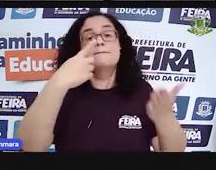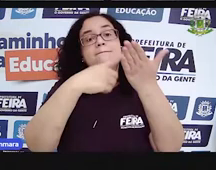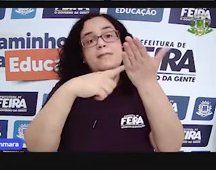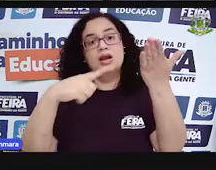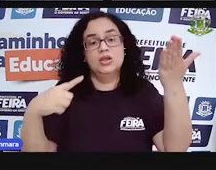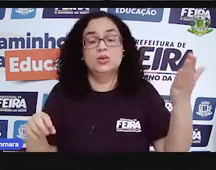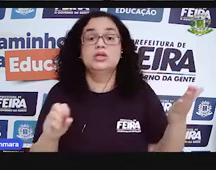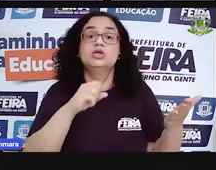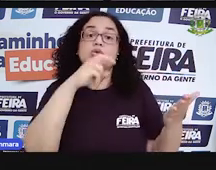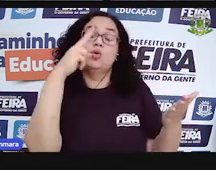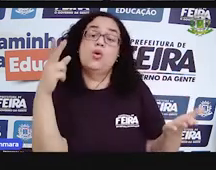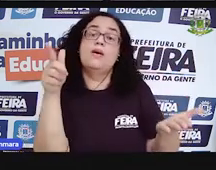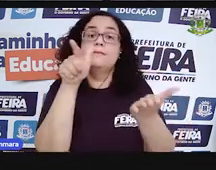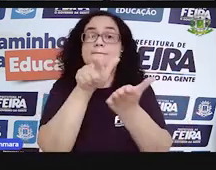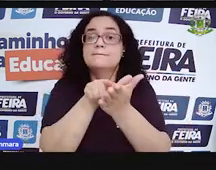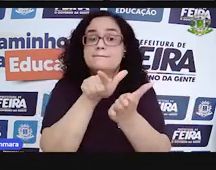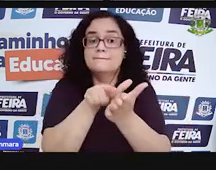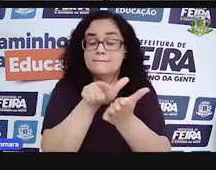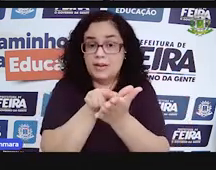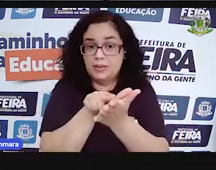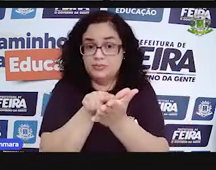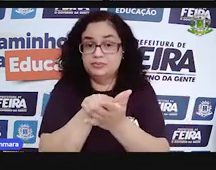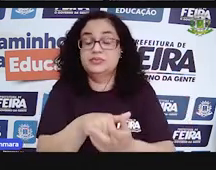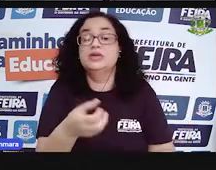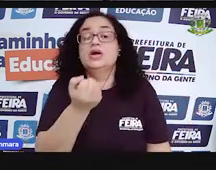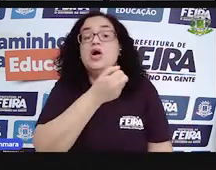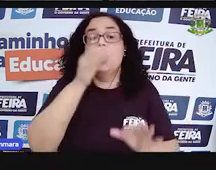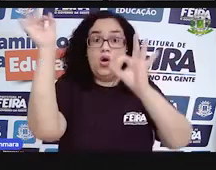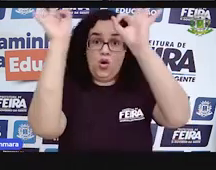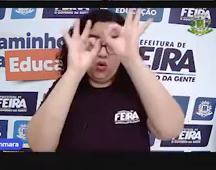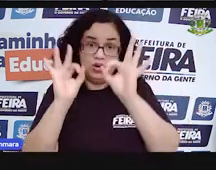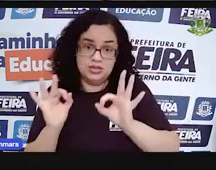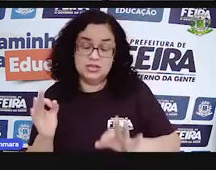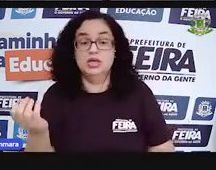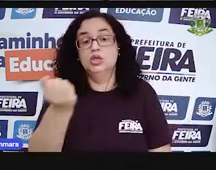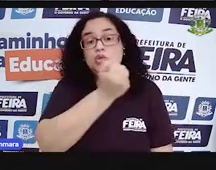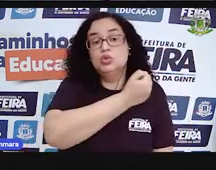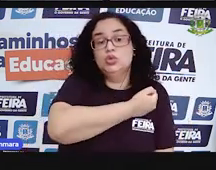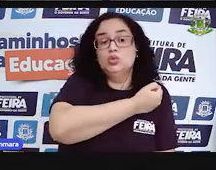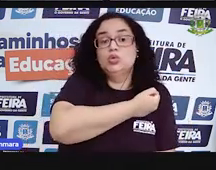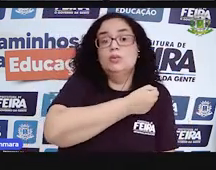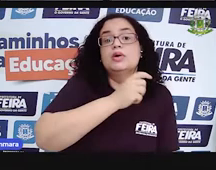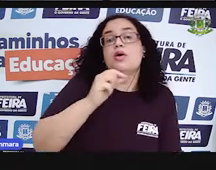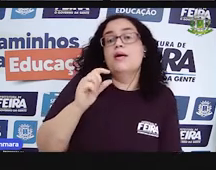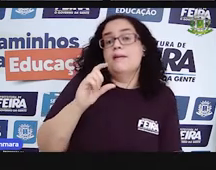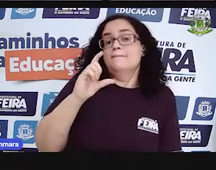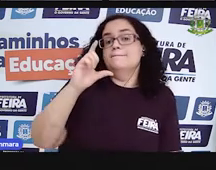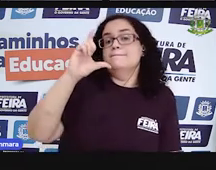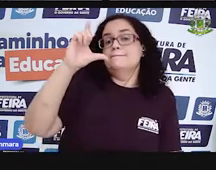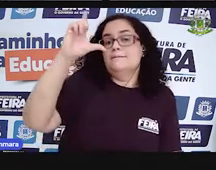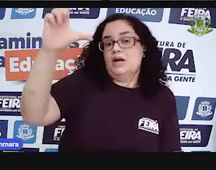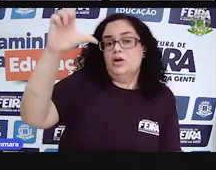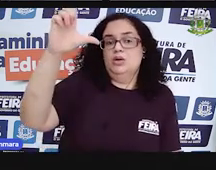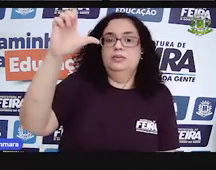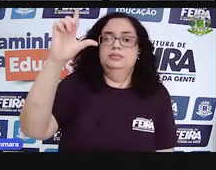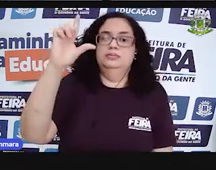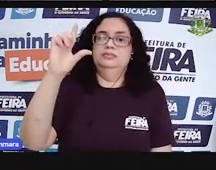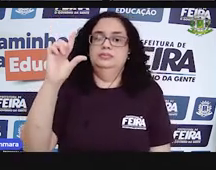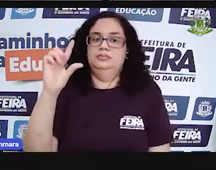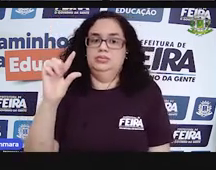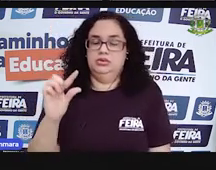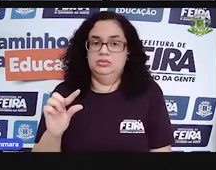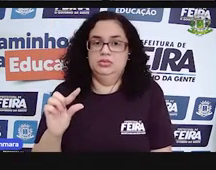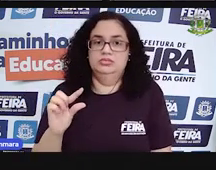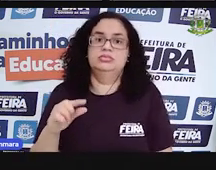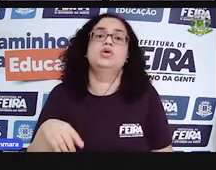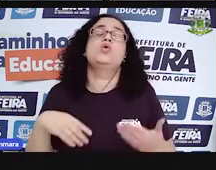e organizar ela em ordem decrescente. Mas e como é que fica, professor, depois que ela fica em ordem decrescente,